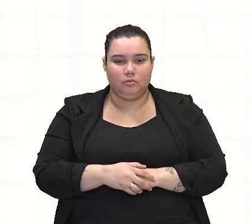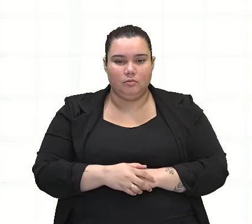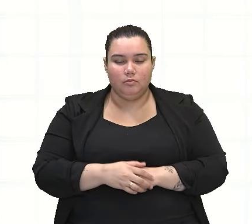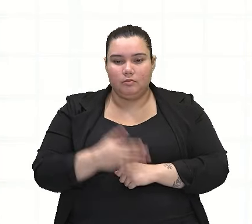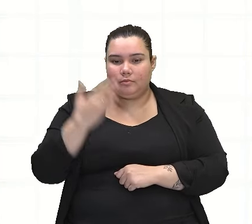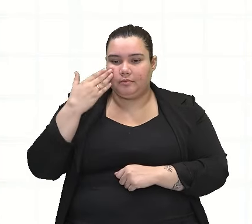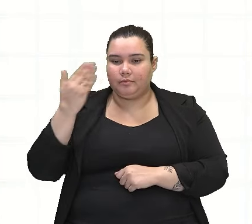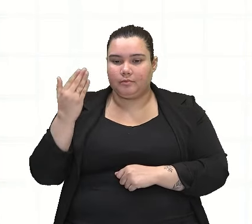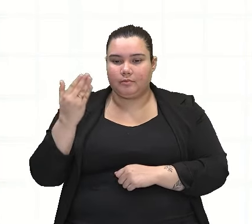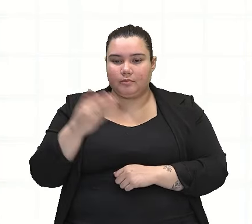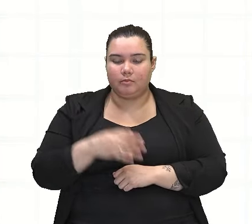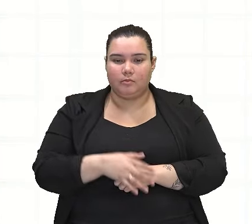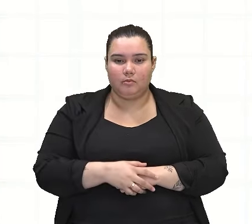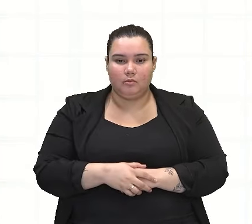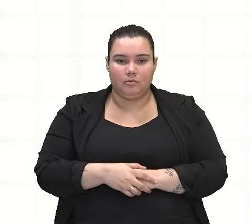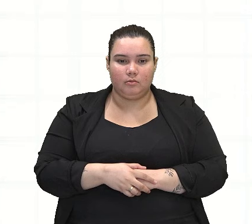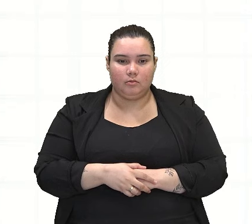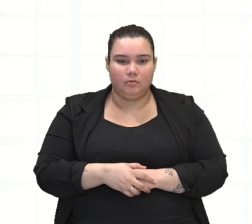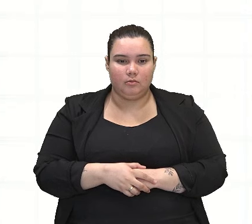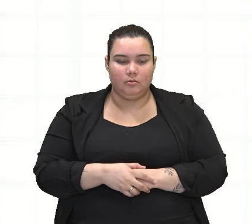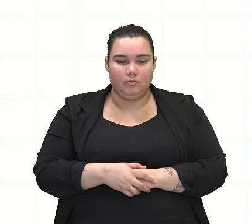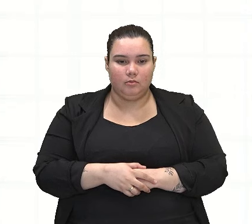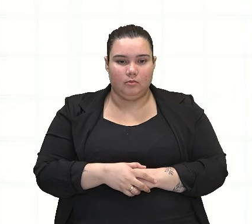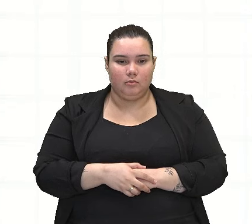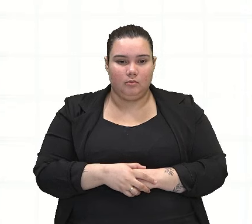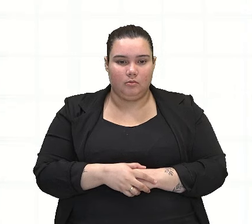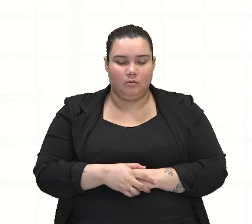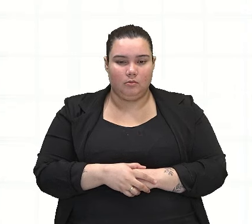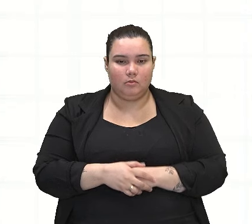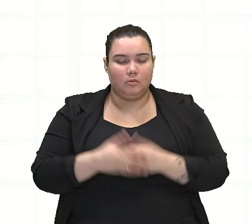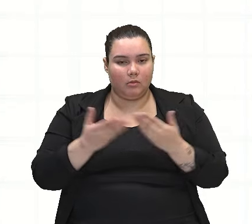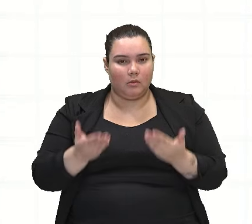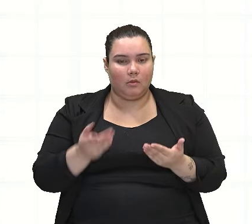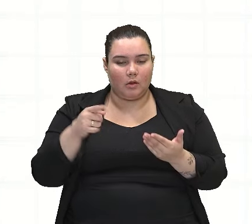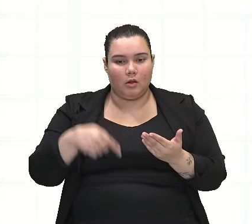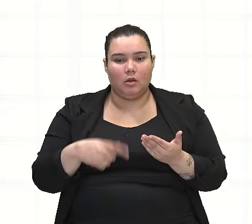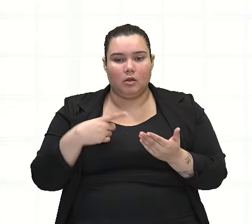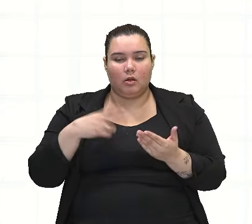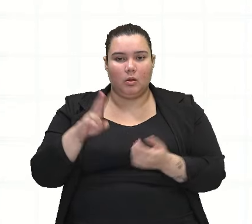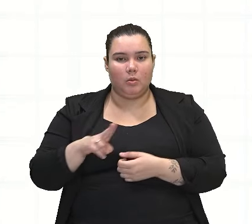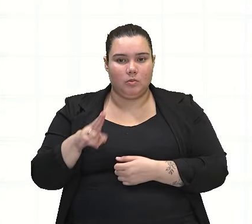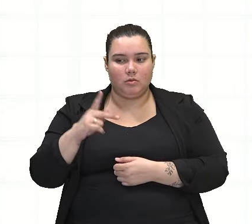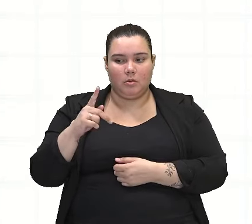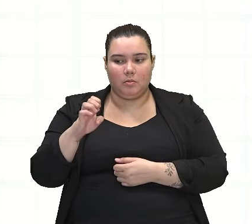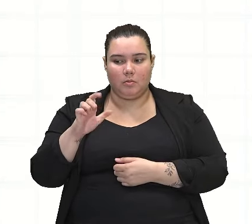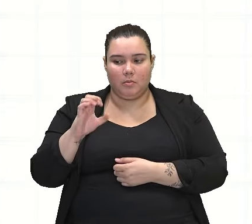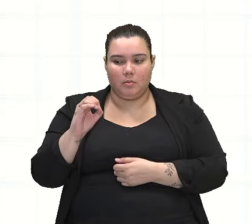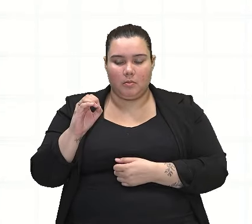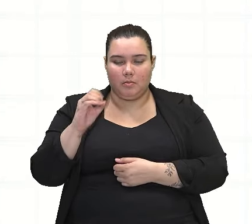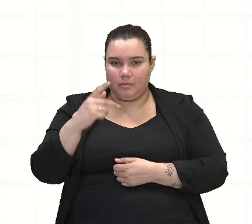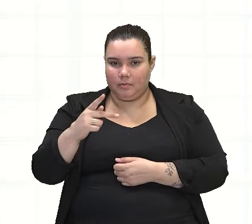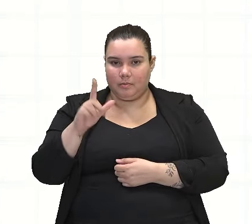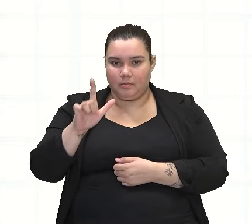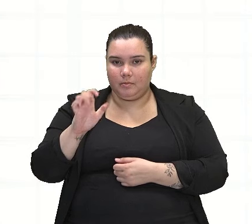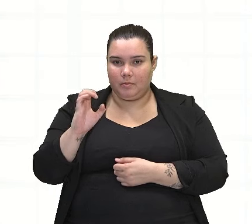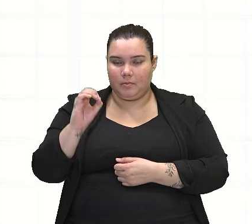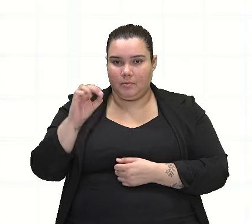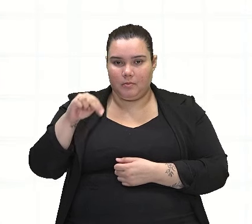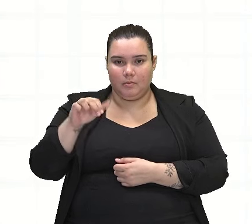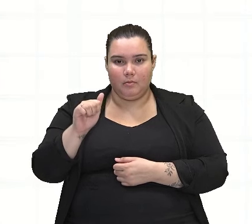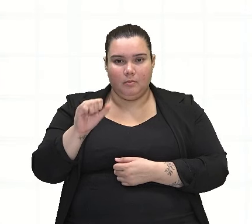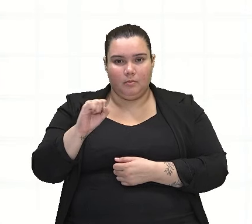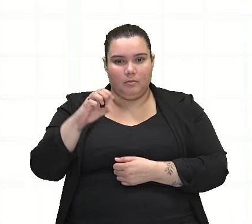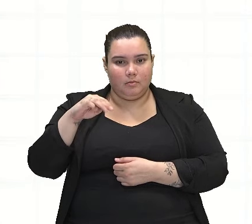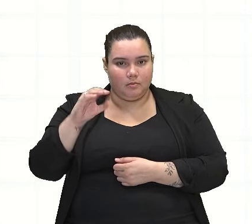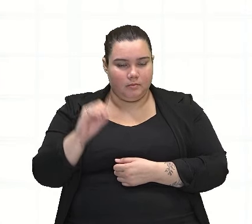divino amor de Deus. Então, observem que aqui ocorre um pleonasmo, ok? Então, observem que a palavra divino já